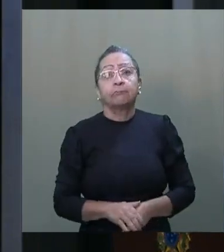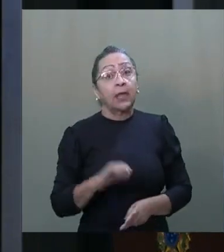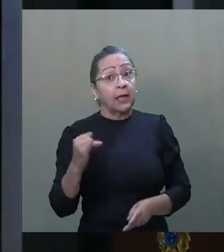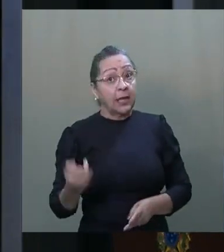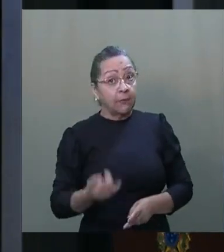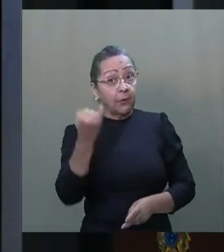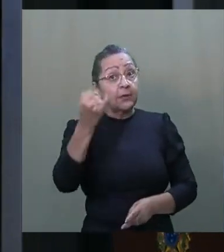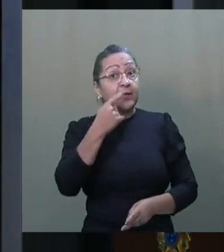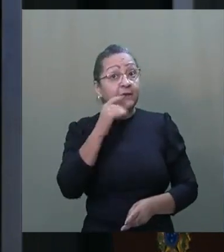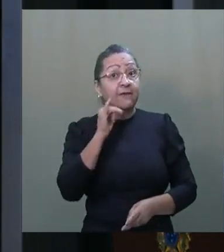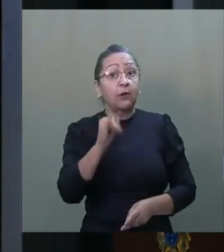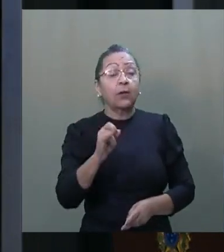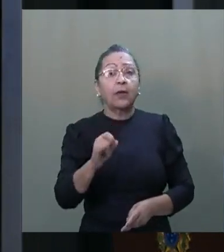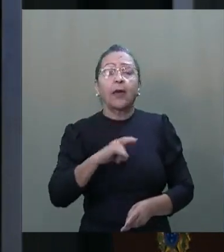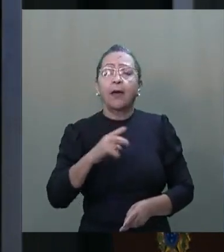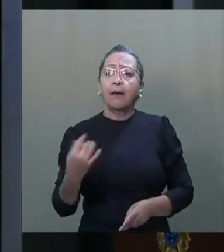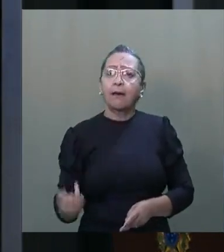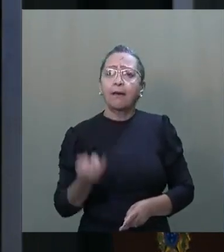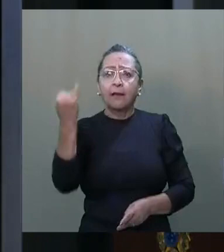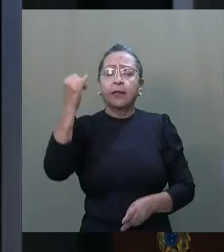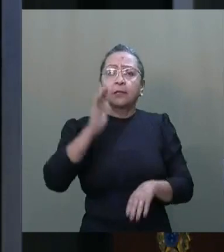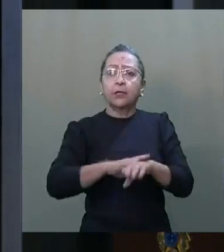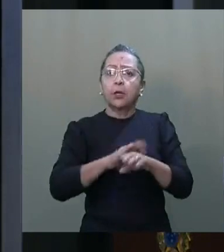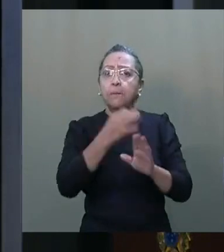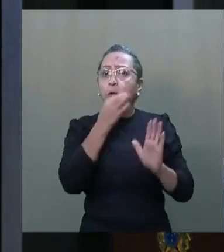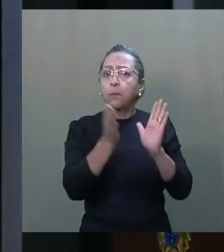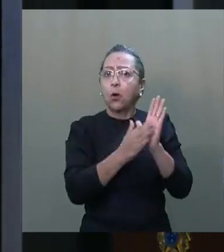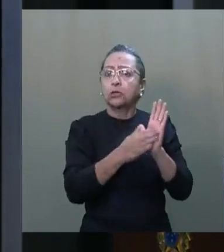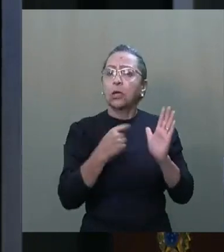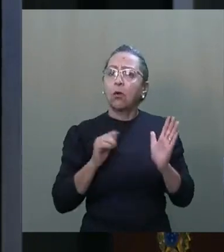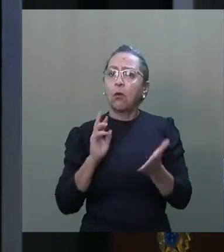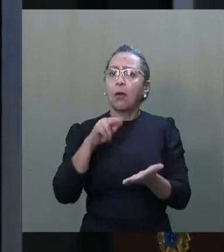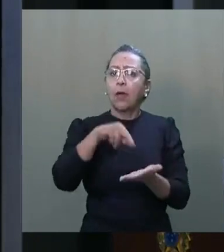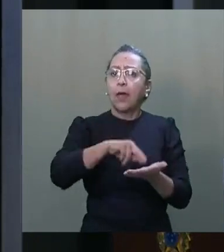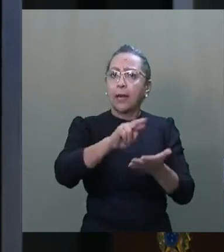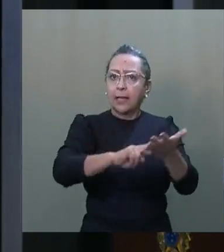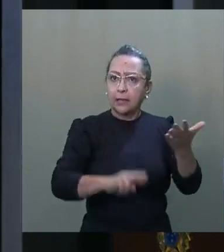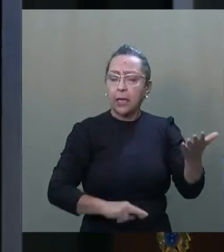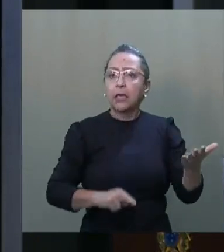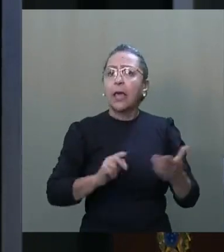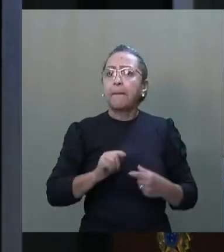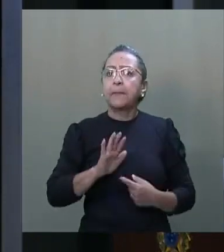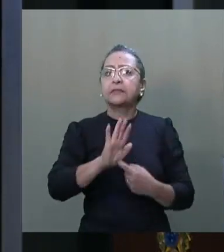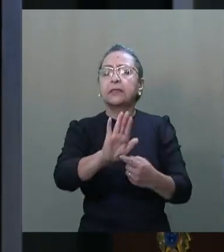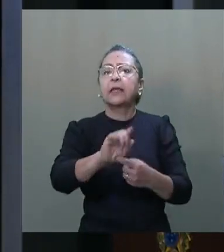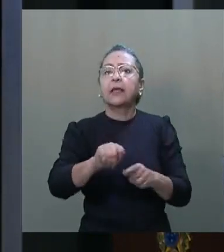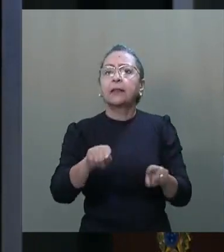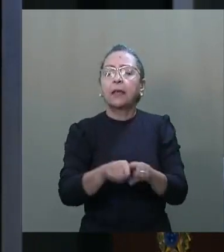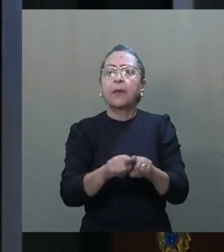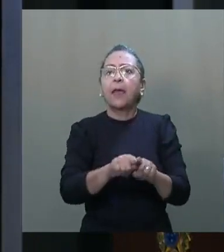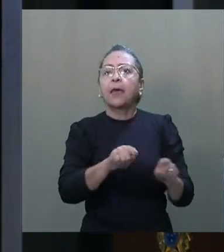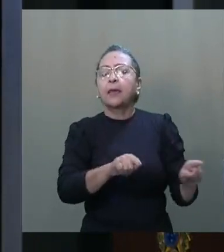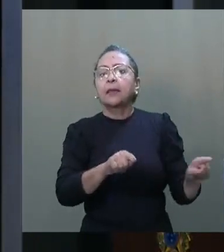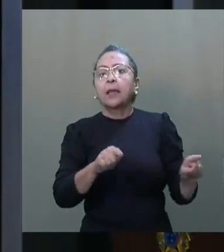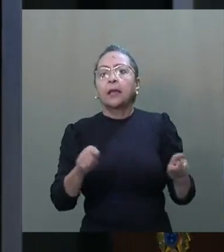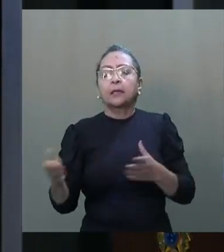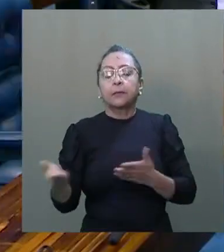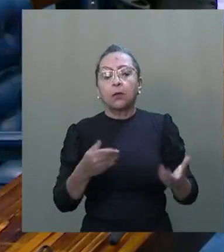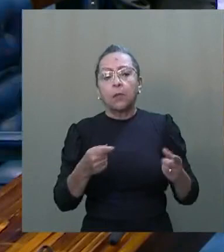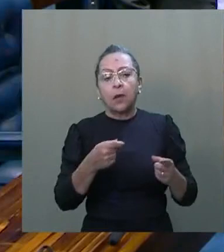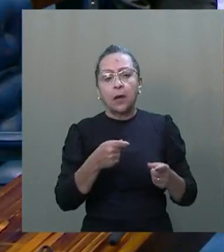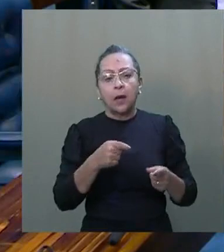portanto, a relevância de proposta que relatei e apresentei ainda em tramitação, como a